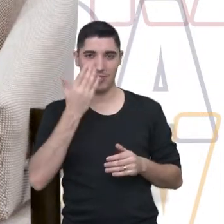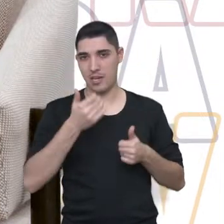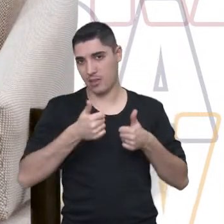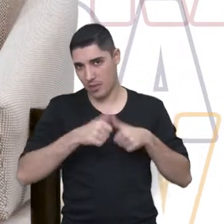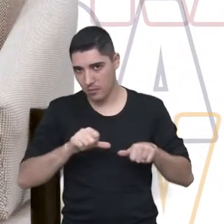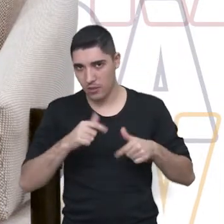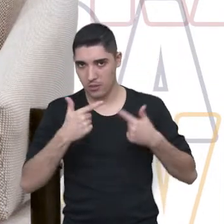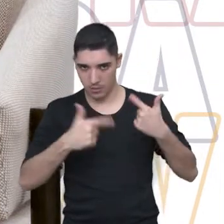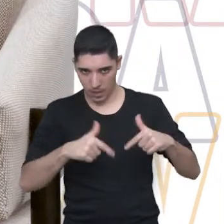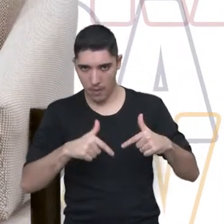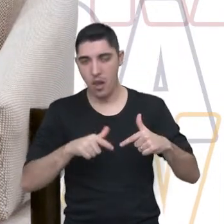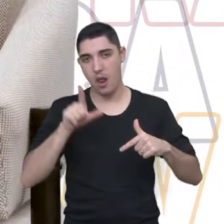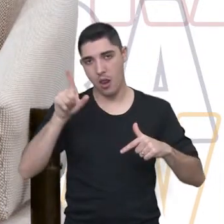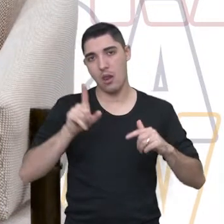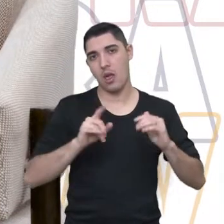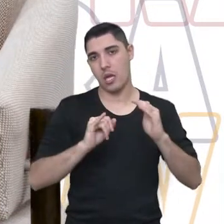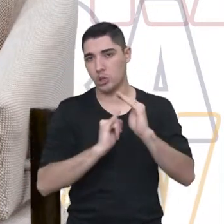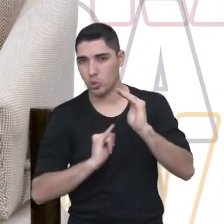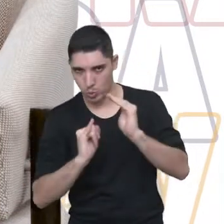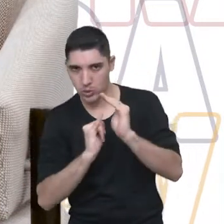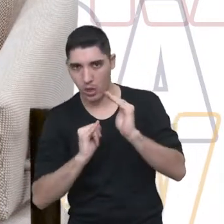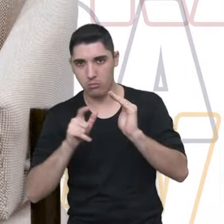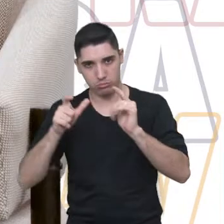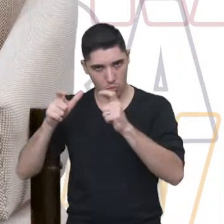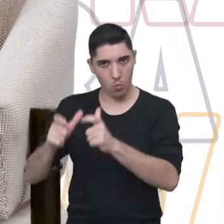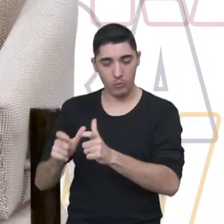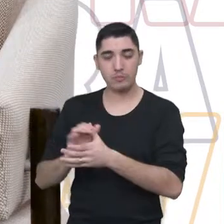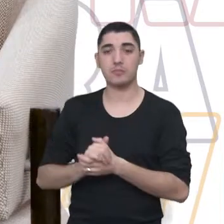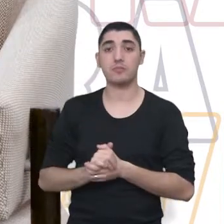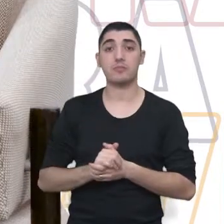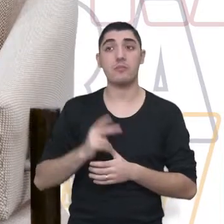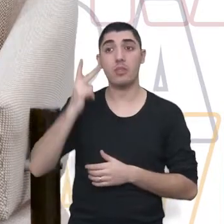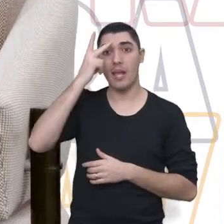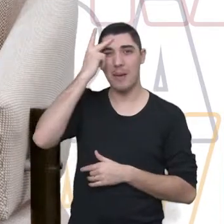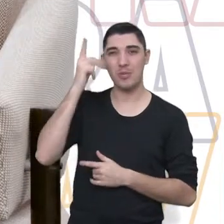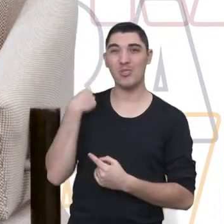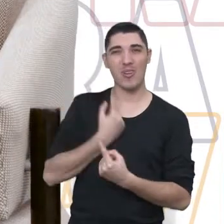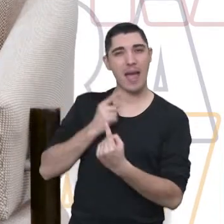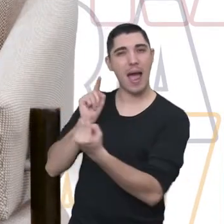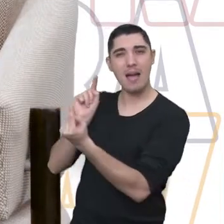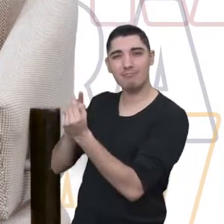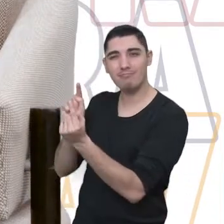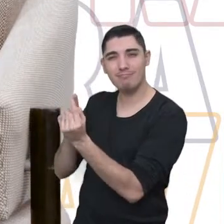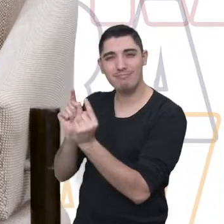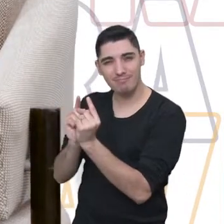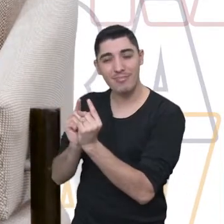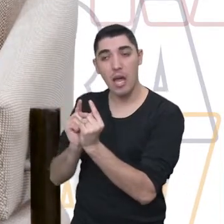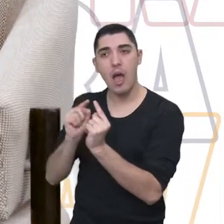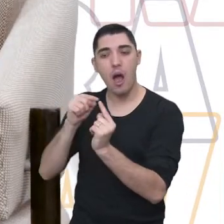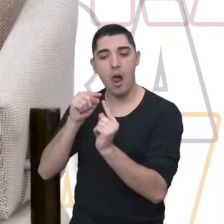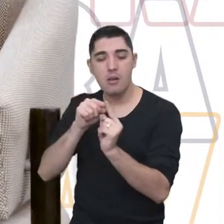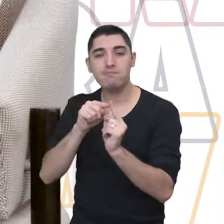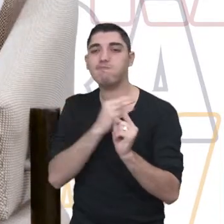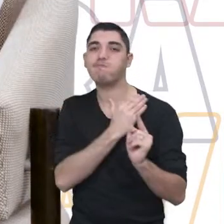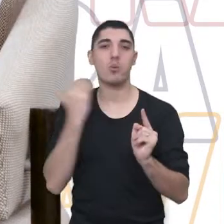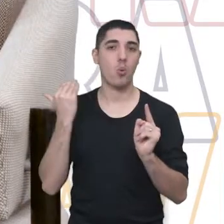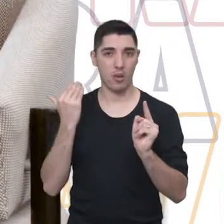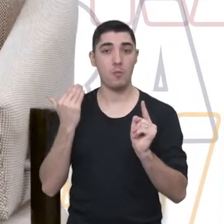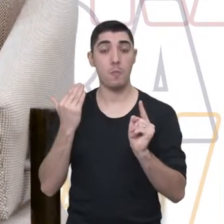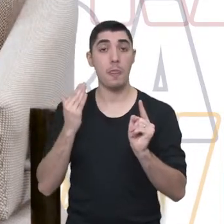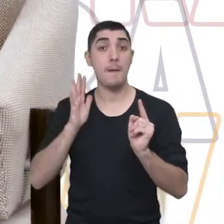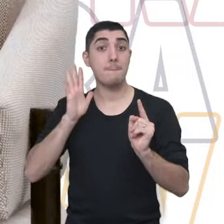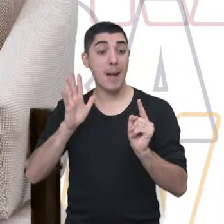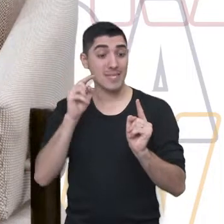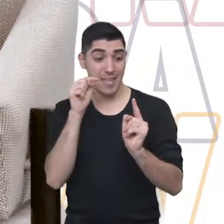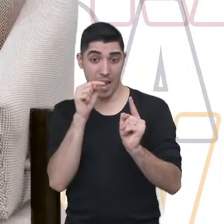exemplo, trabalhávamos nessas instituições. E as pessoas que eram atendidas morriam, mas nós tínhamos essas famílias que já